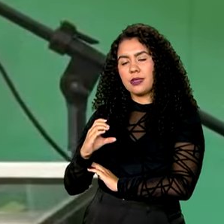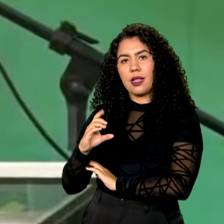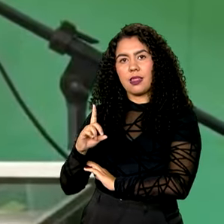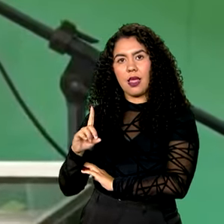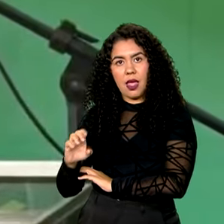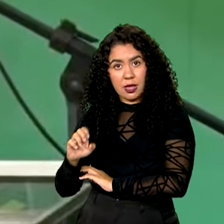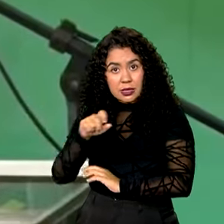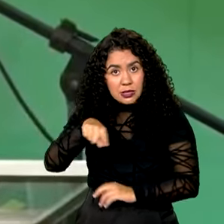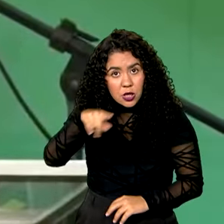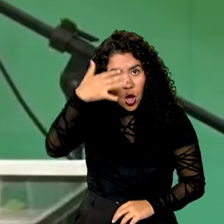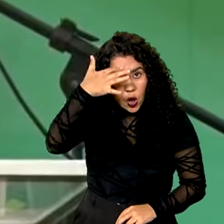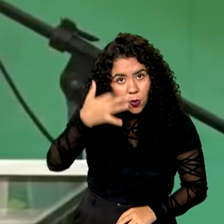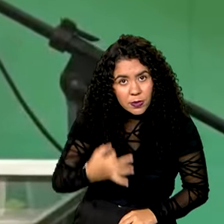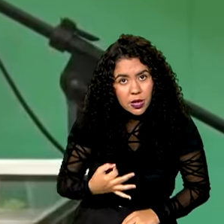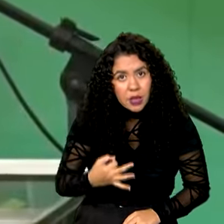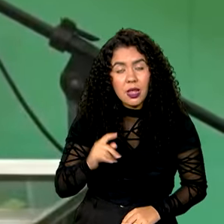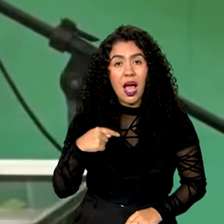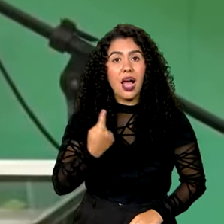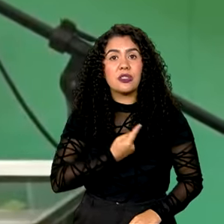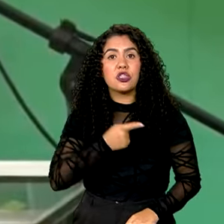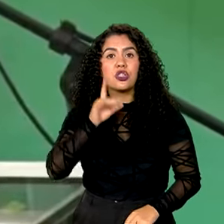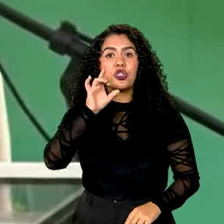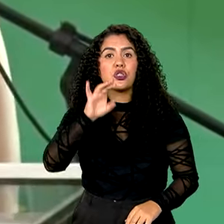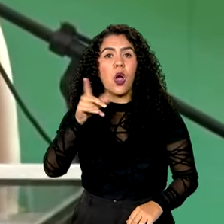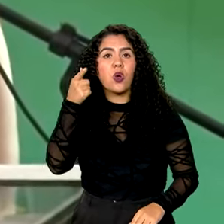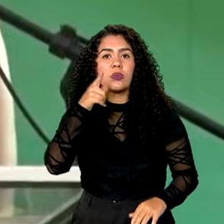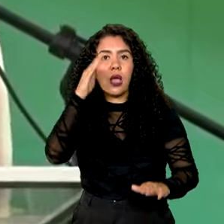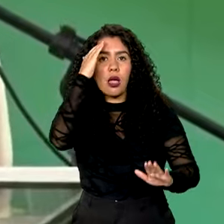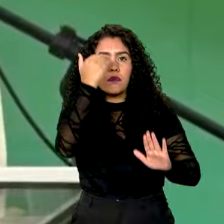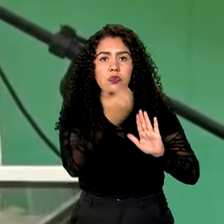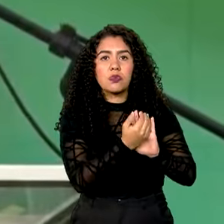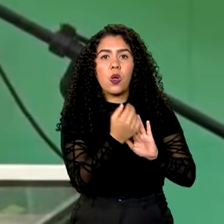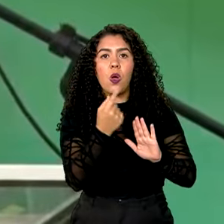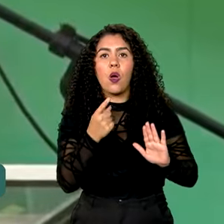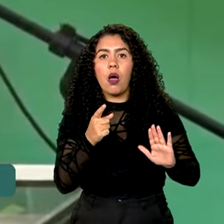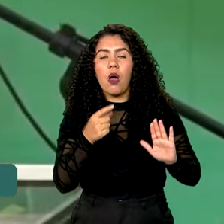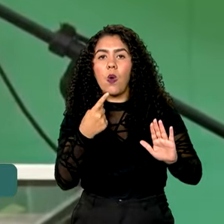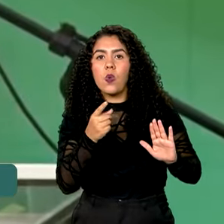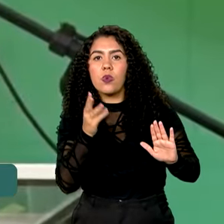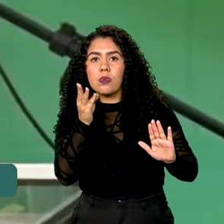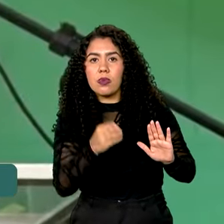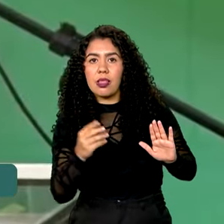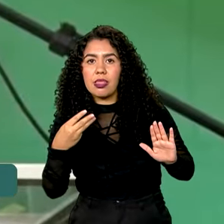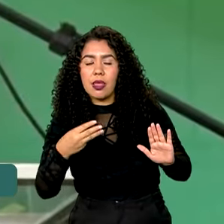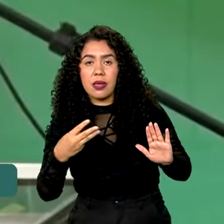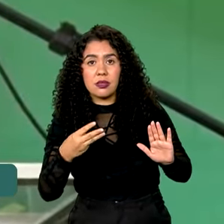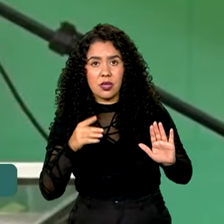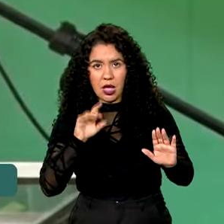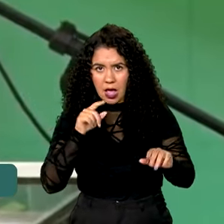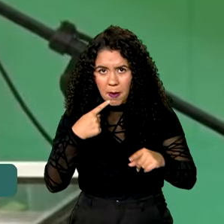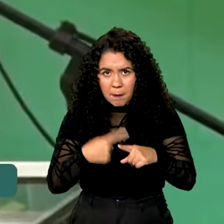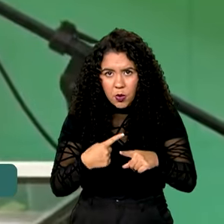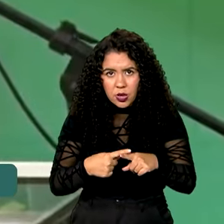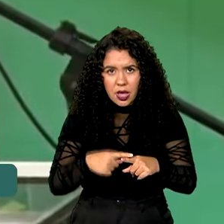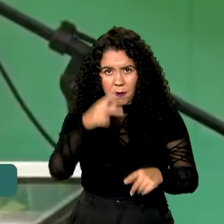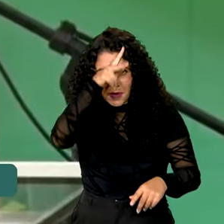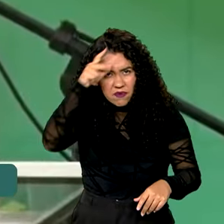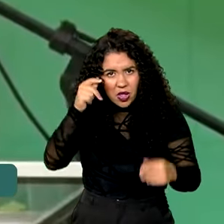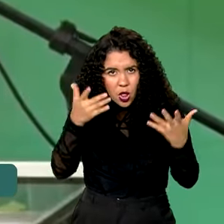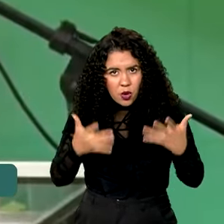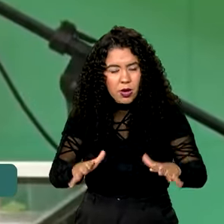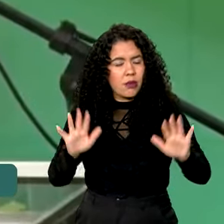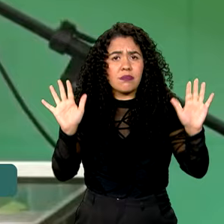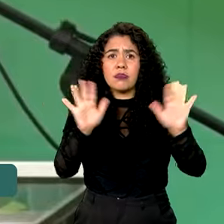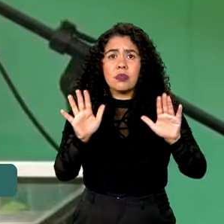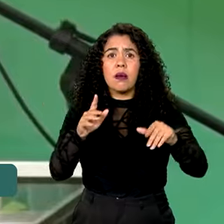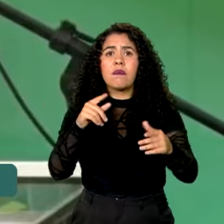básica, nós cumprimos apenas um terço. Mas não é porque o prefeito não quis fazer, é porque sempre teve uma concentração